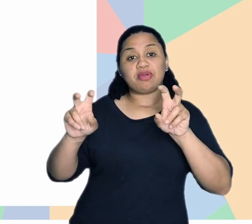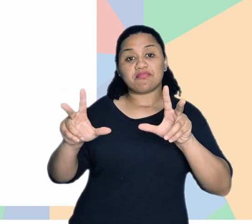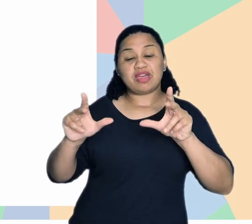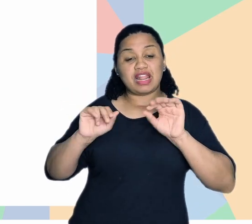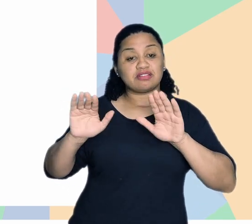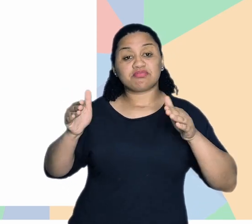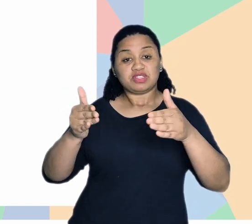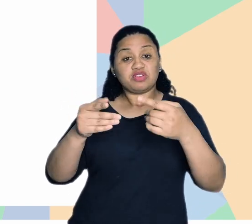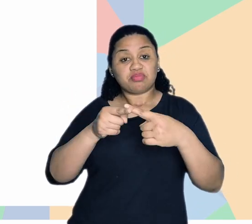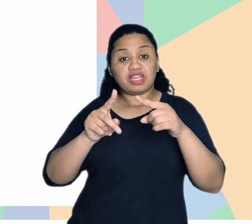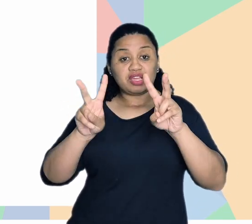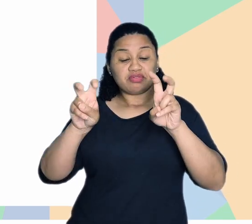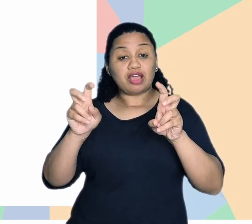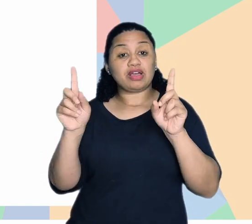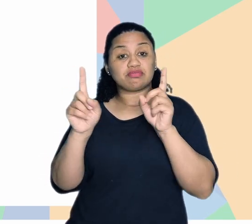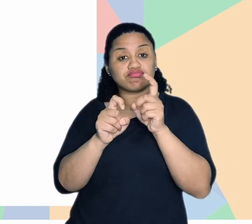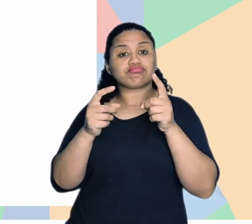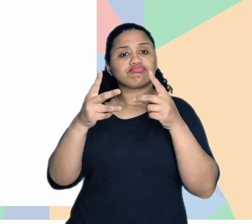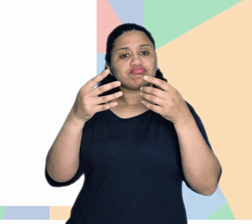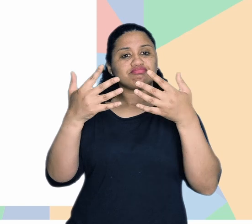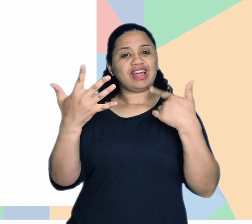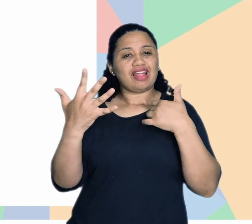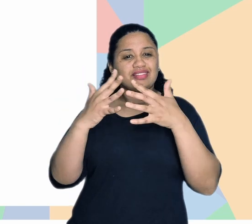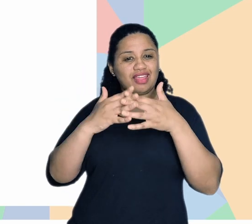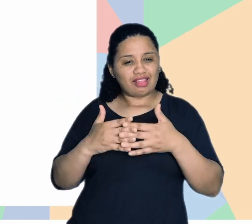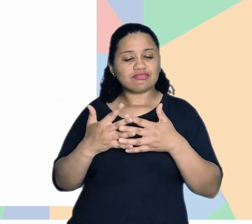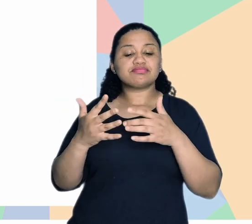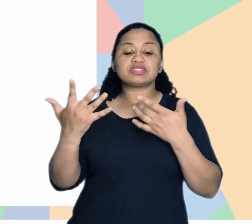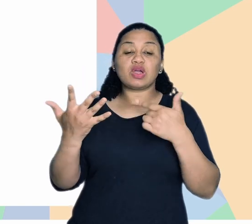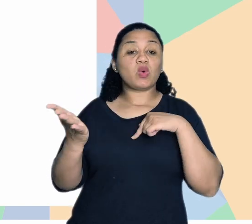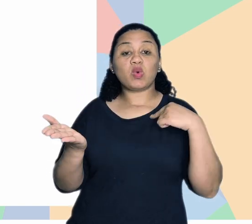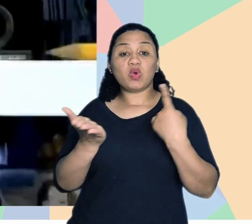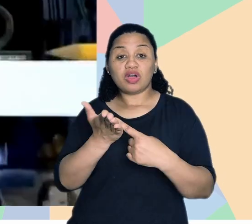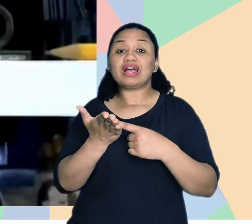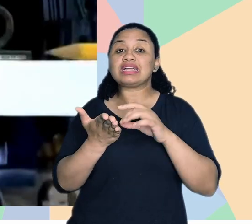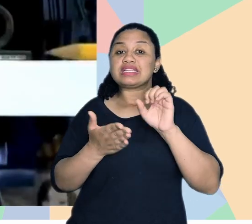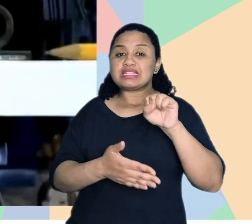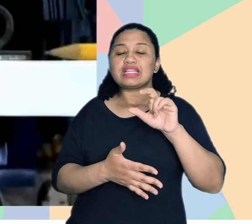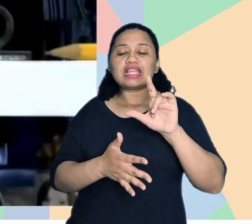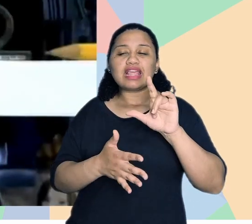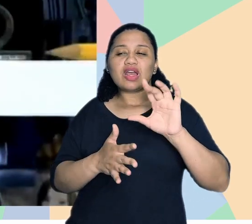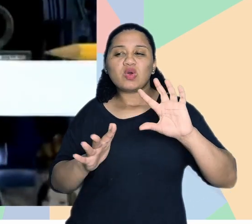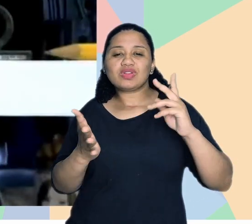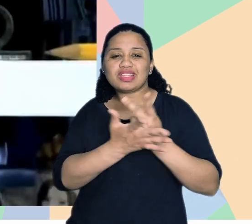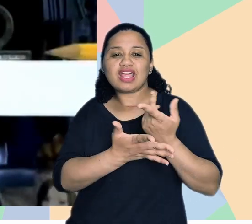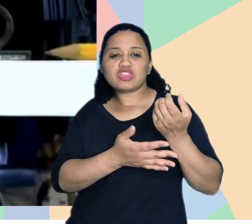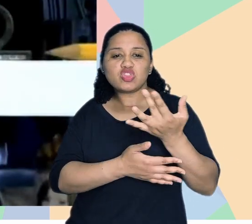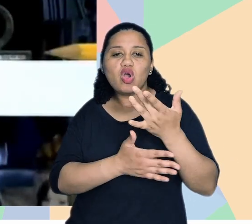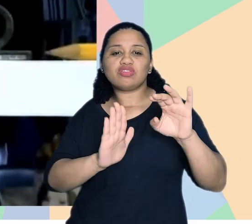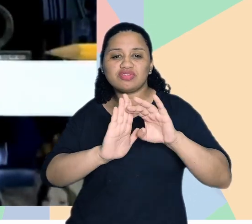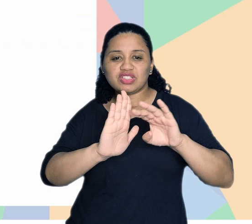algo específico, até porque é um tema bastante delicado, um tema bastante complexo. Exato. Fica o compromisso aí. Assim que sair